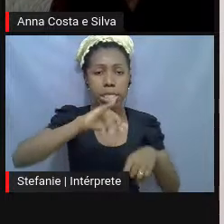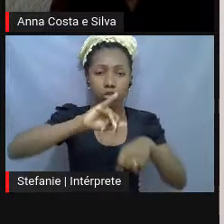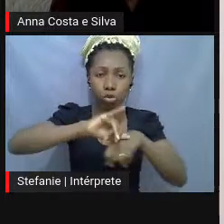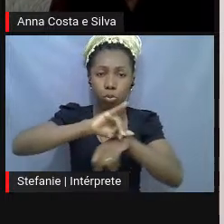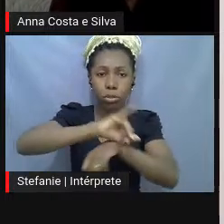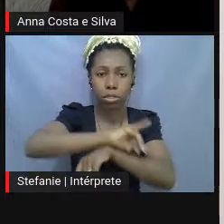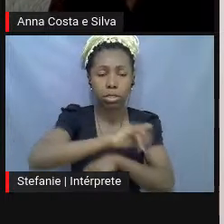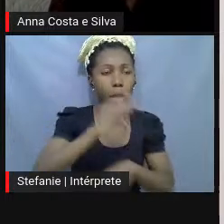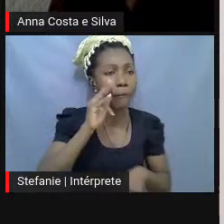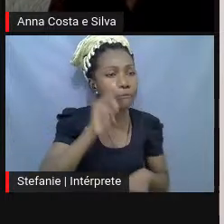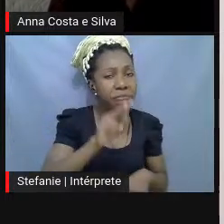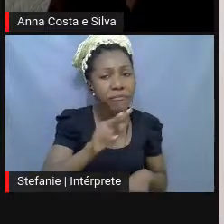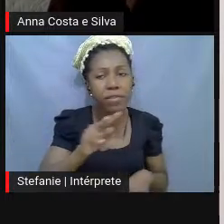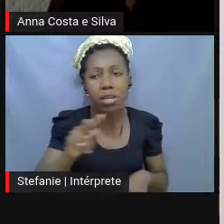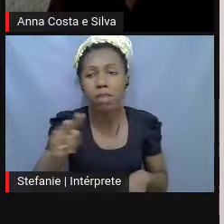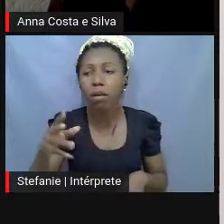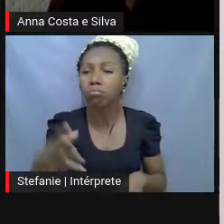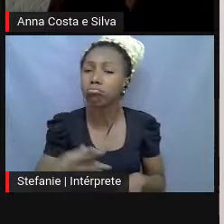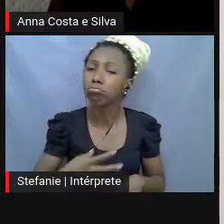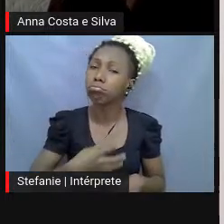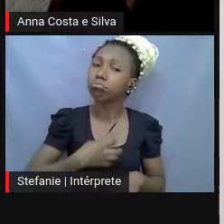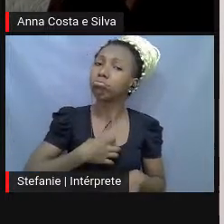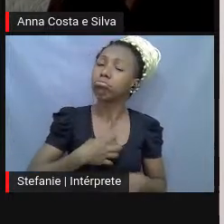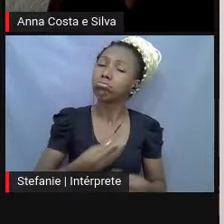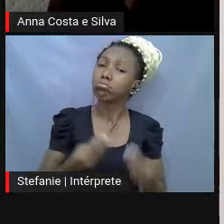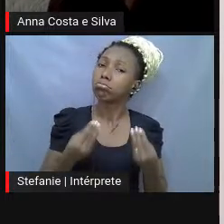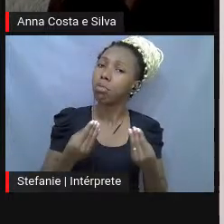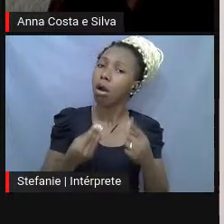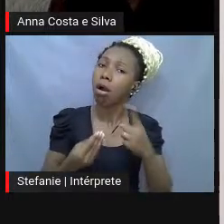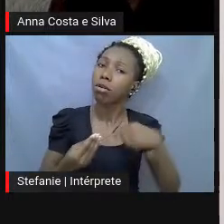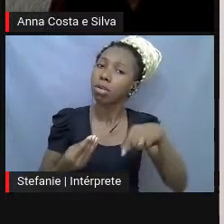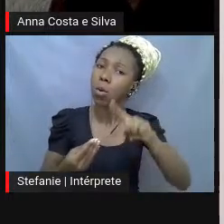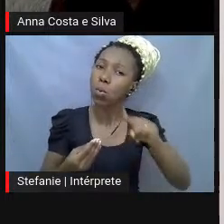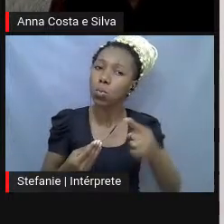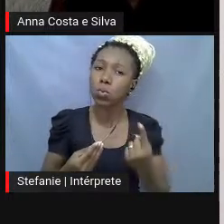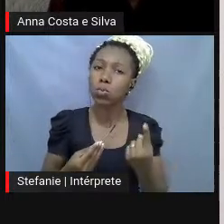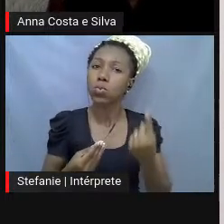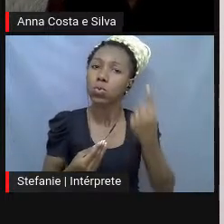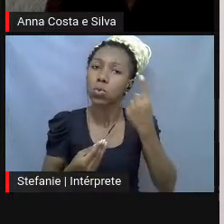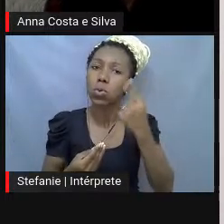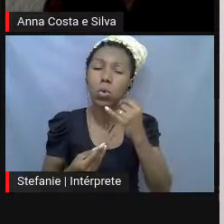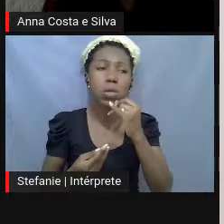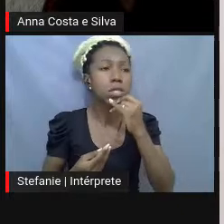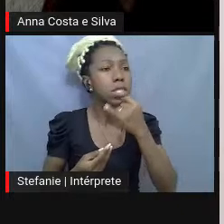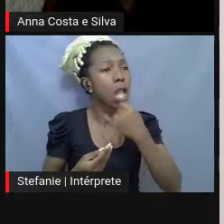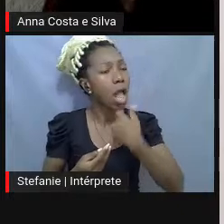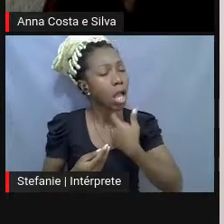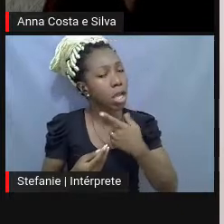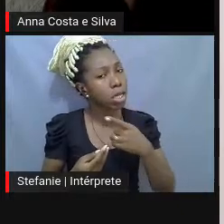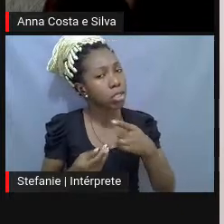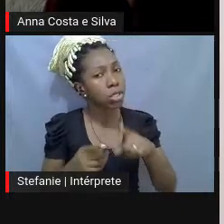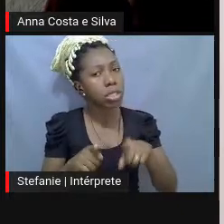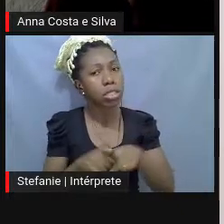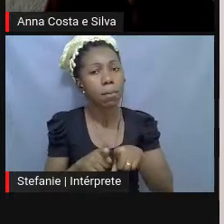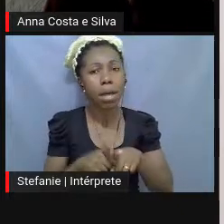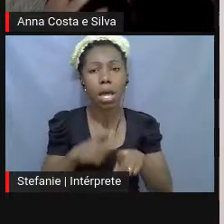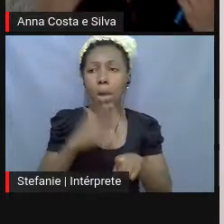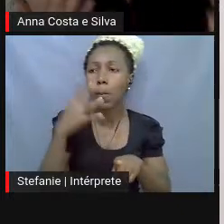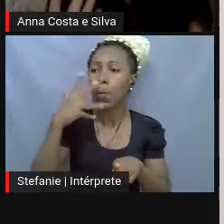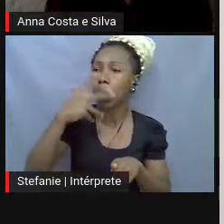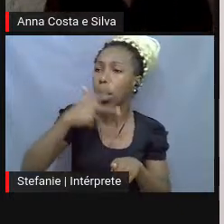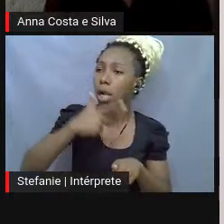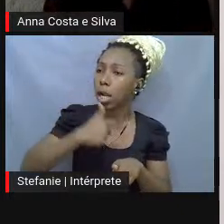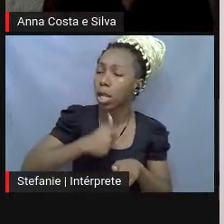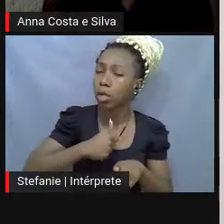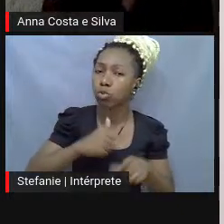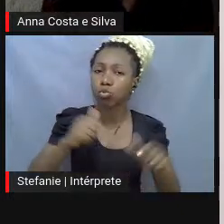Nossa, como que... Como que a gente é único e triste e bonito e... Né? Quando